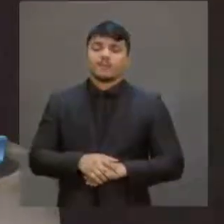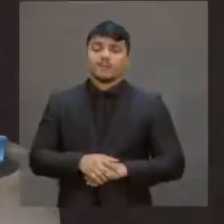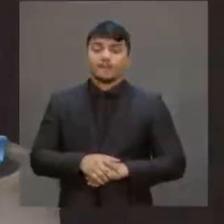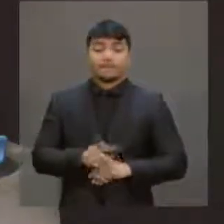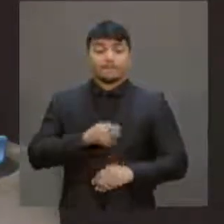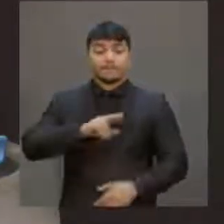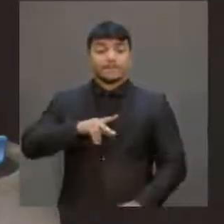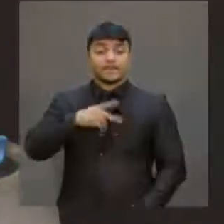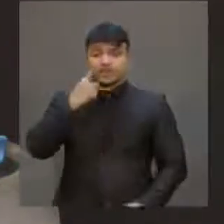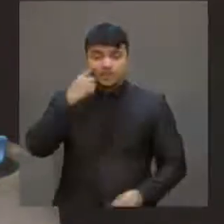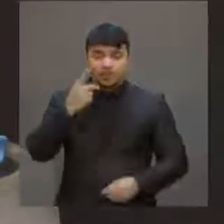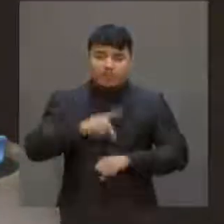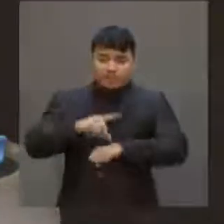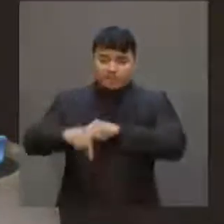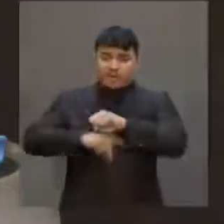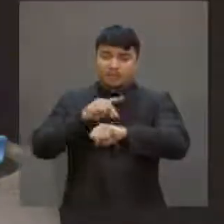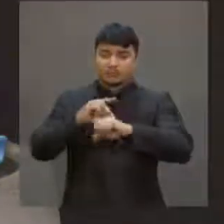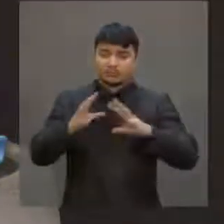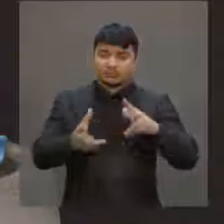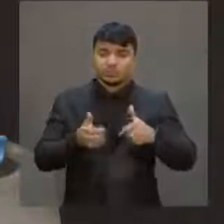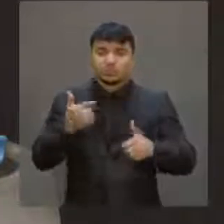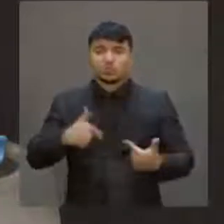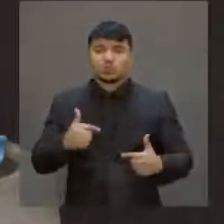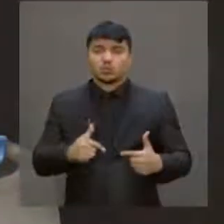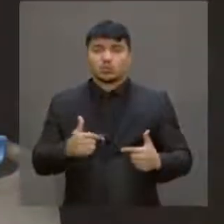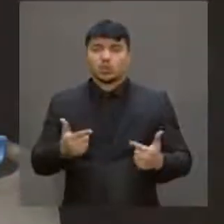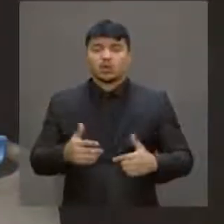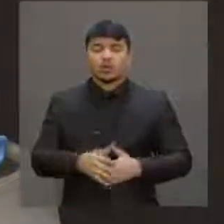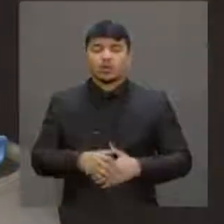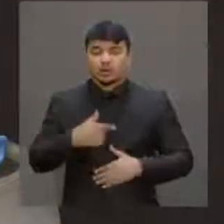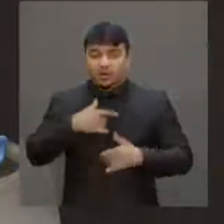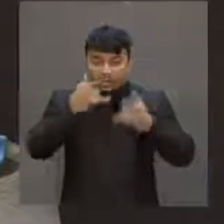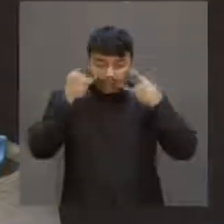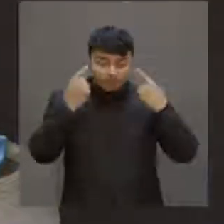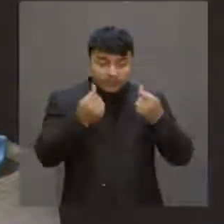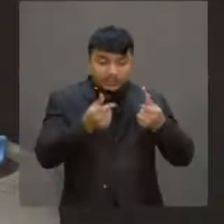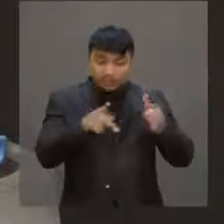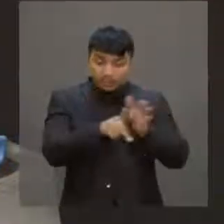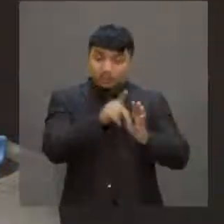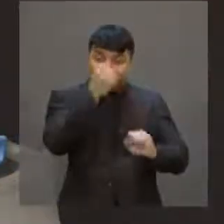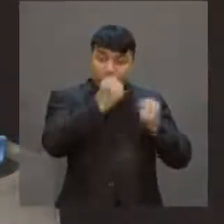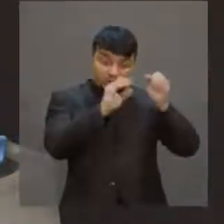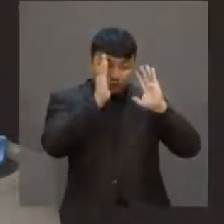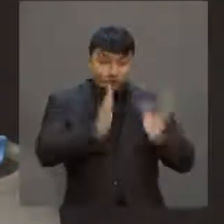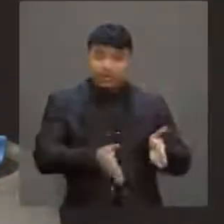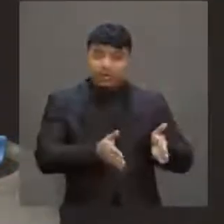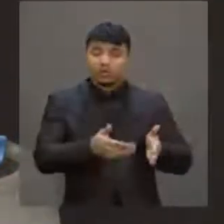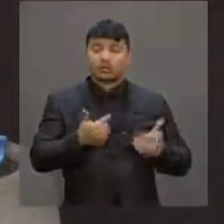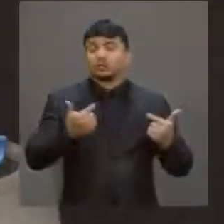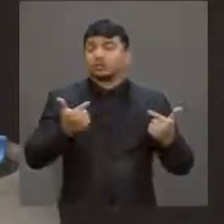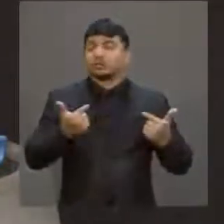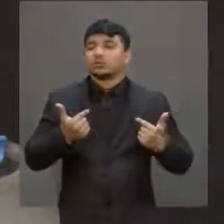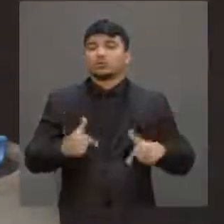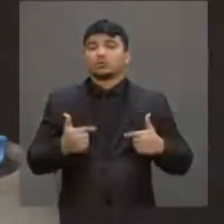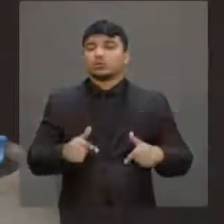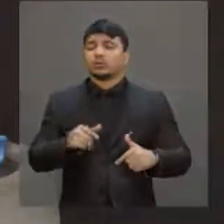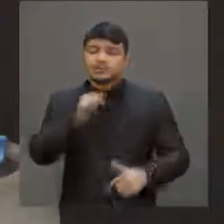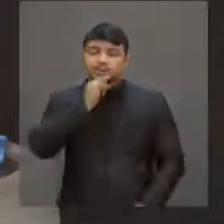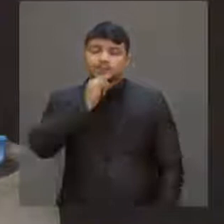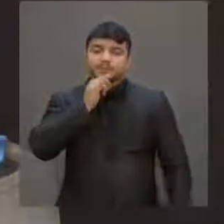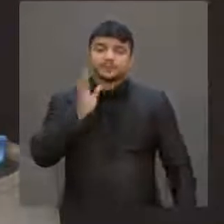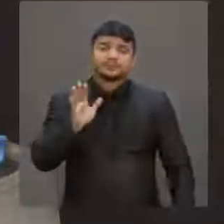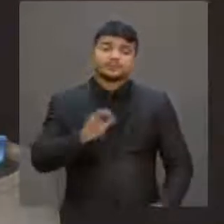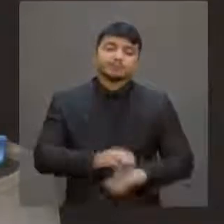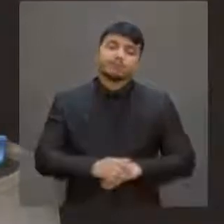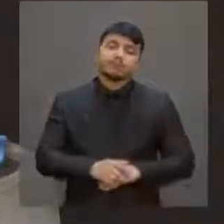Não há país... Eu estou falando dos países capitalistas industrializados. Se você pega, por exemplo,